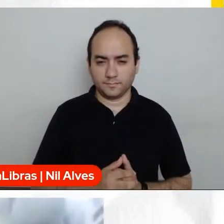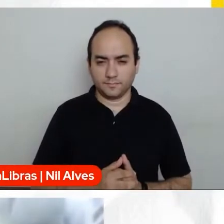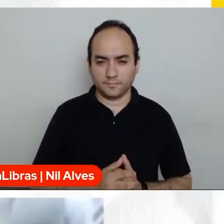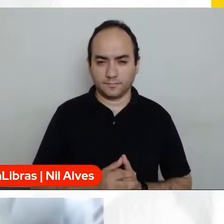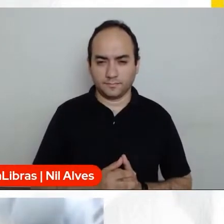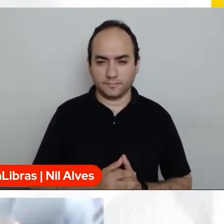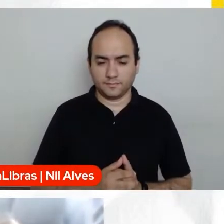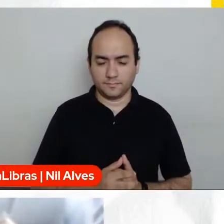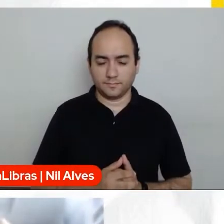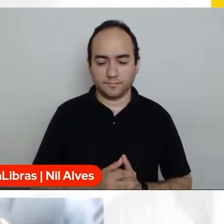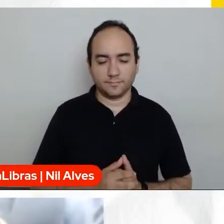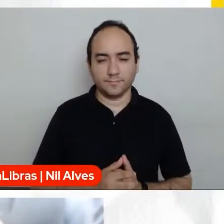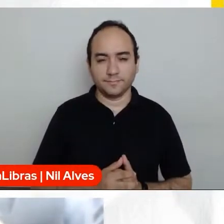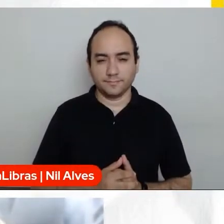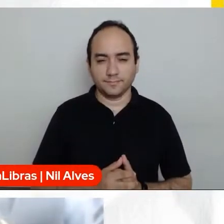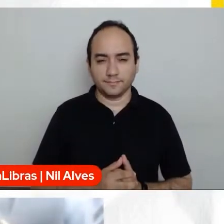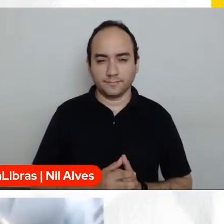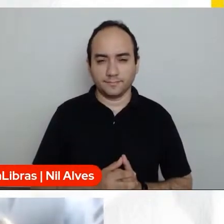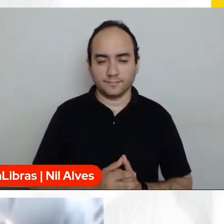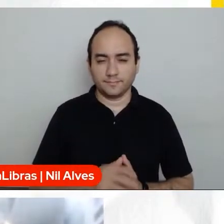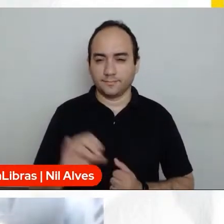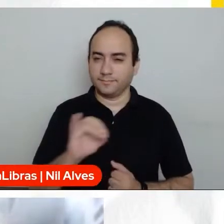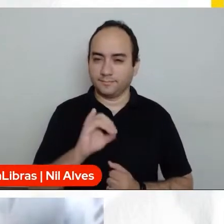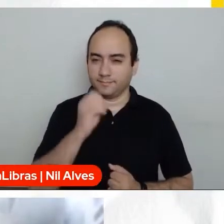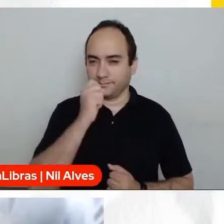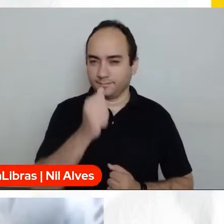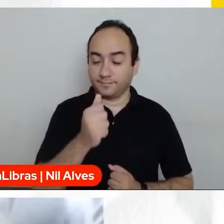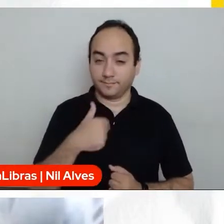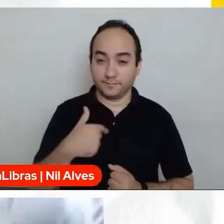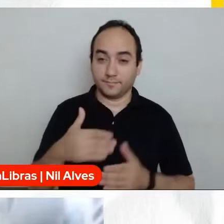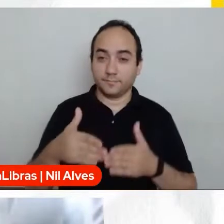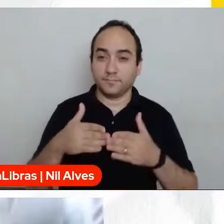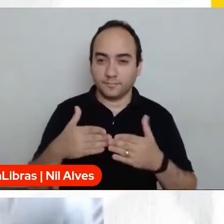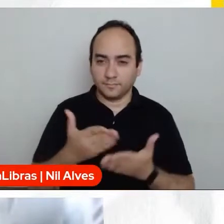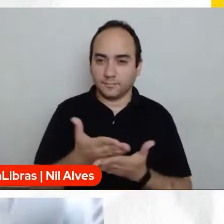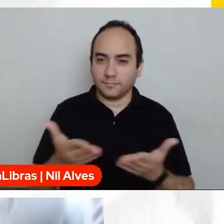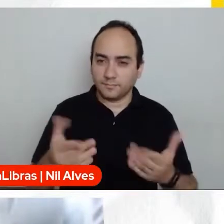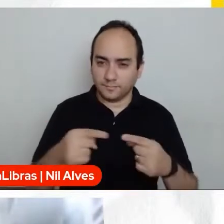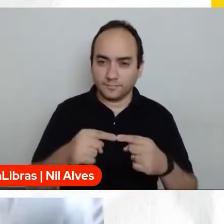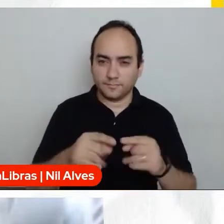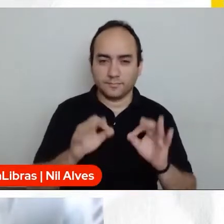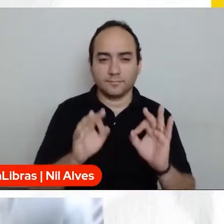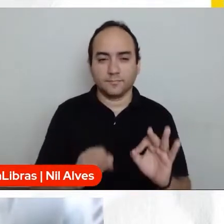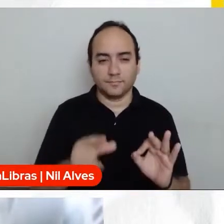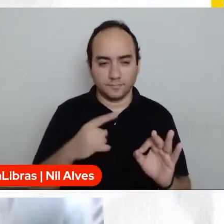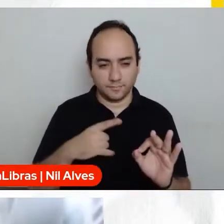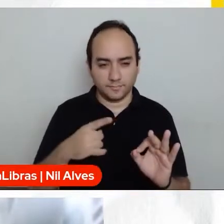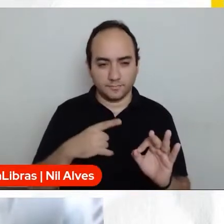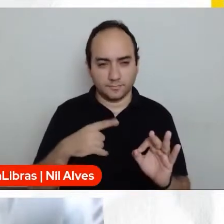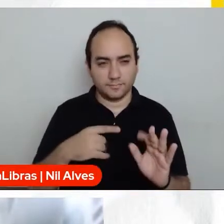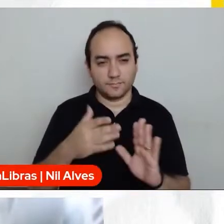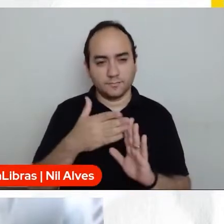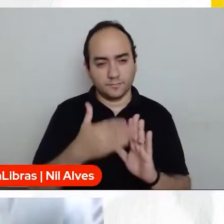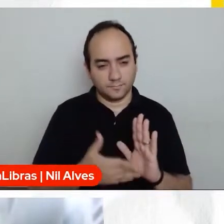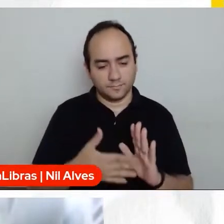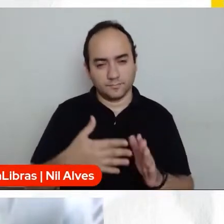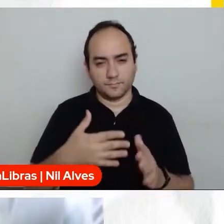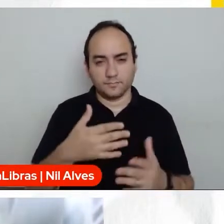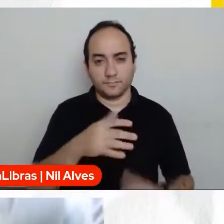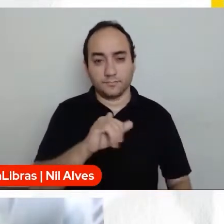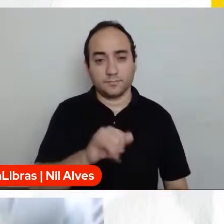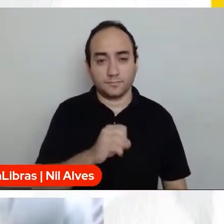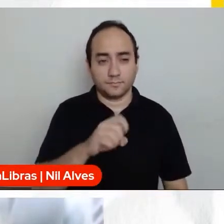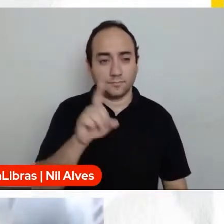Muito obrigada. Oi, Bia. Eu faço o mesmo questionamento que fiz para o professor José Paulo. Por que